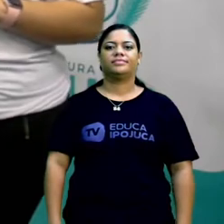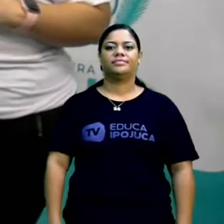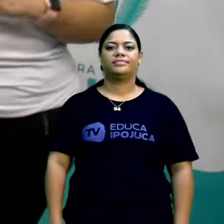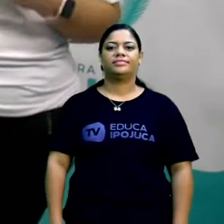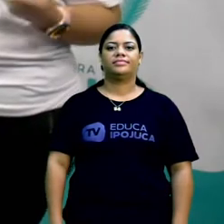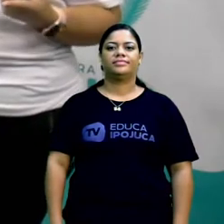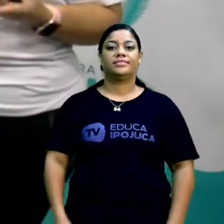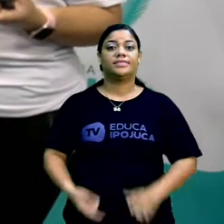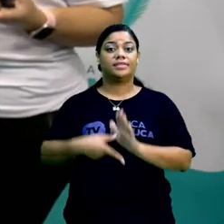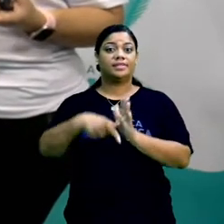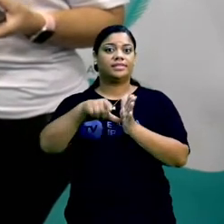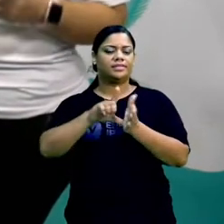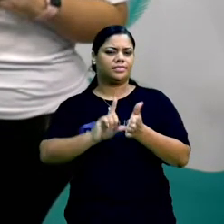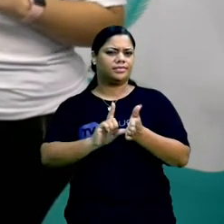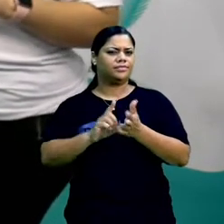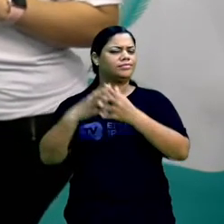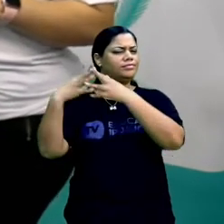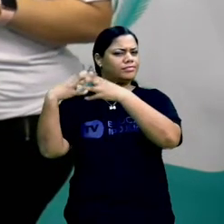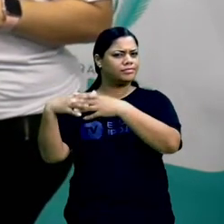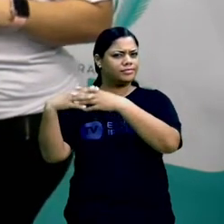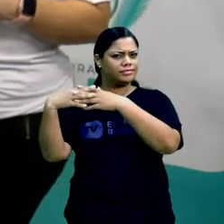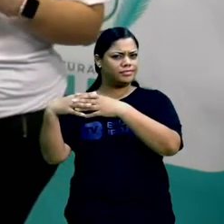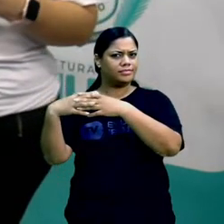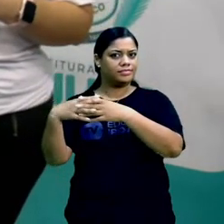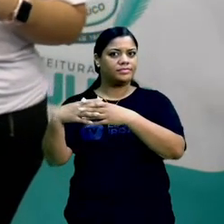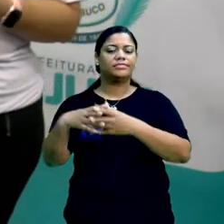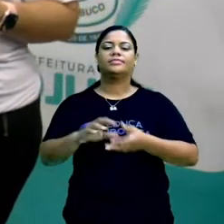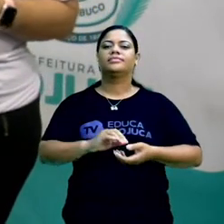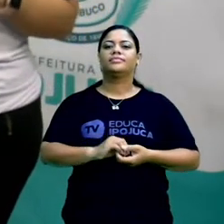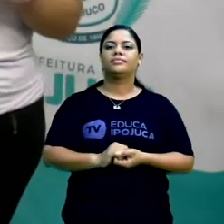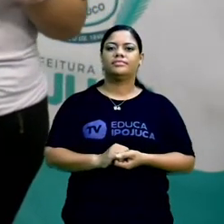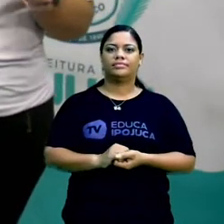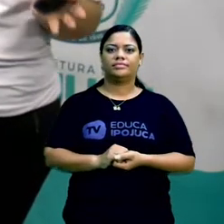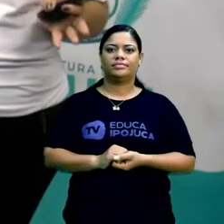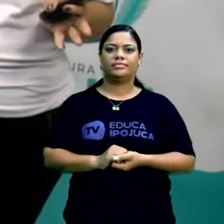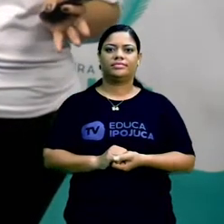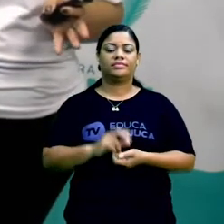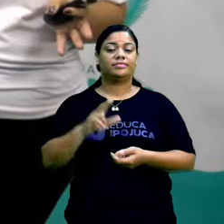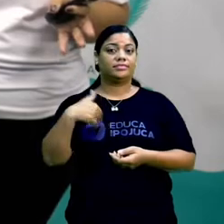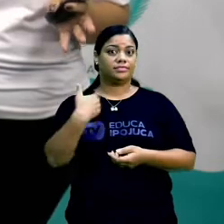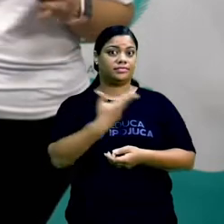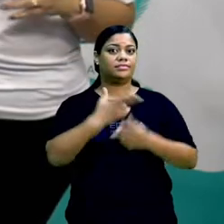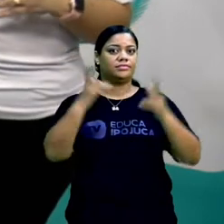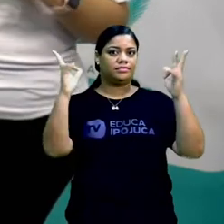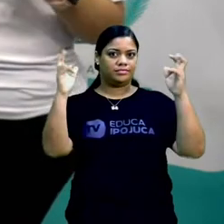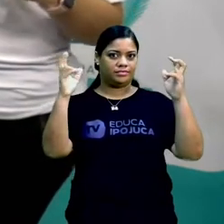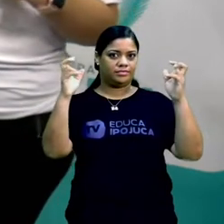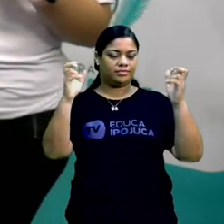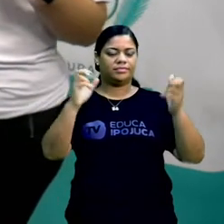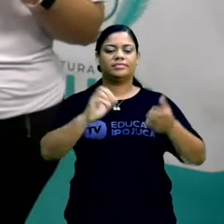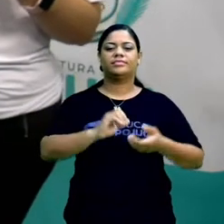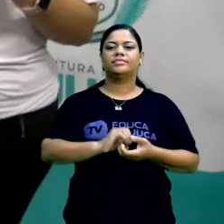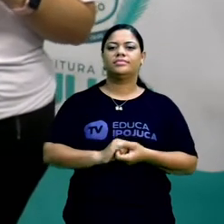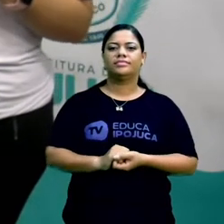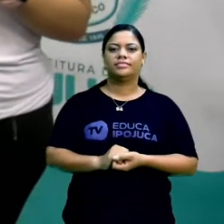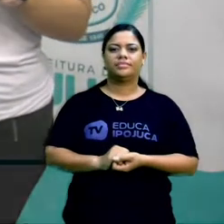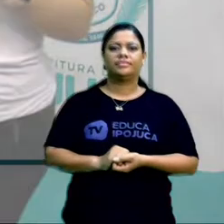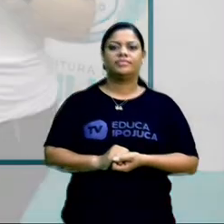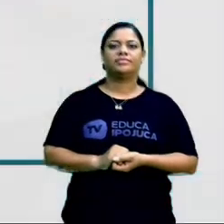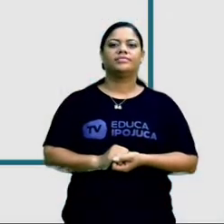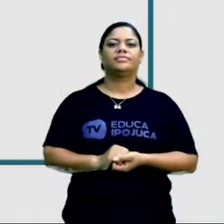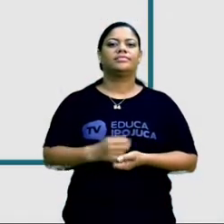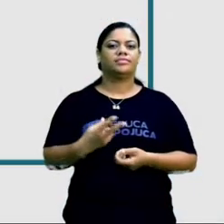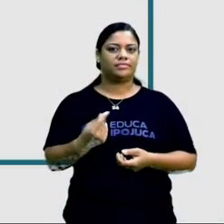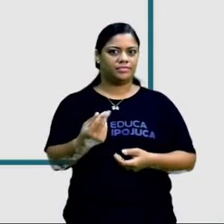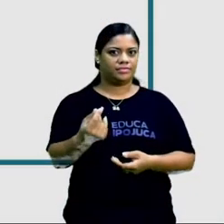Antes disso, vamos refletir. Mais uma vez eu trouxe uma reflexão que tem a ver com a nossa temática. Então a gente vai refletir sobre ela no